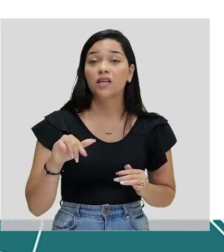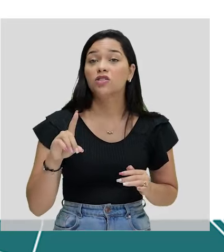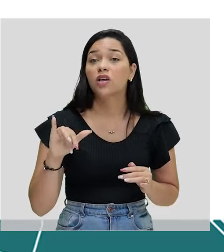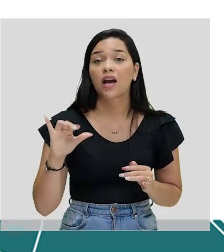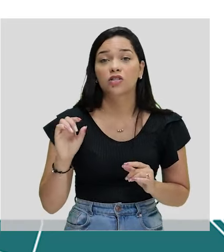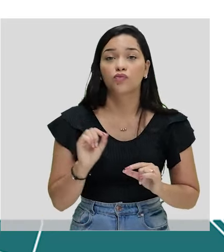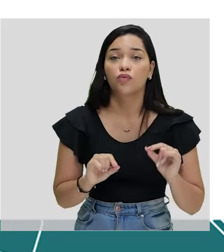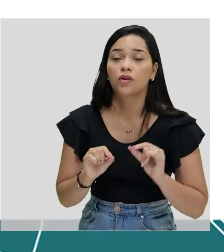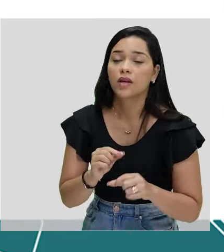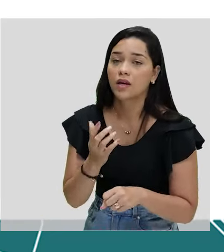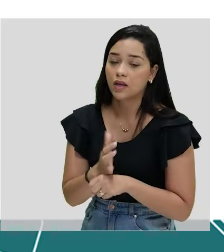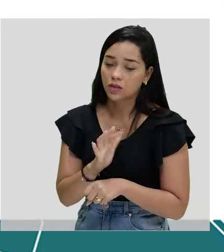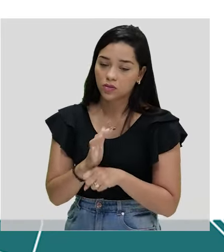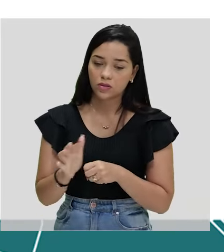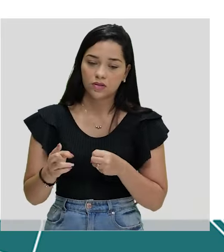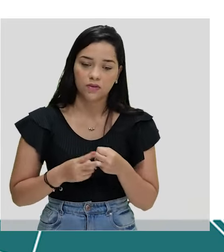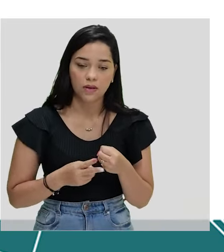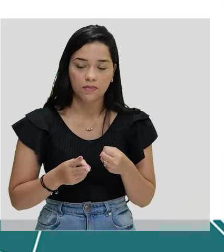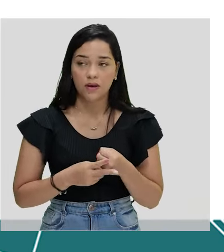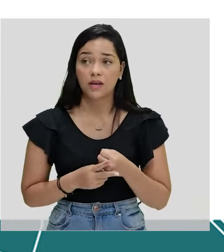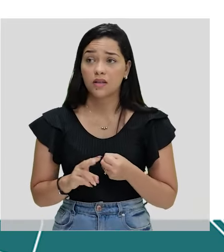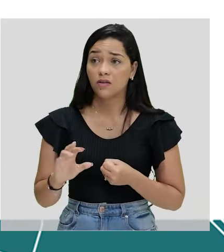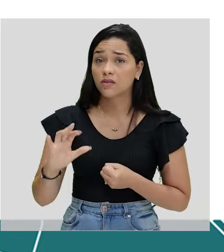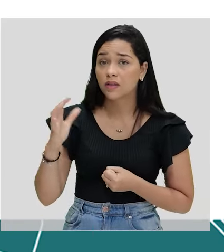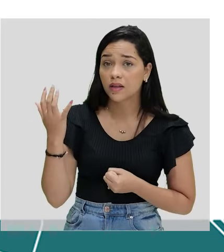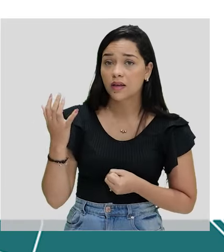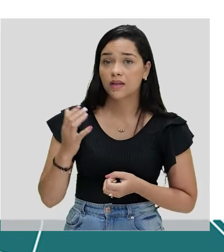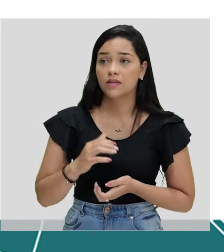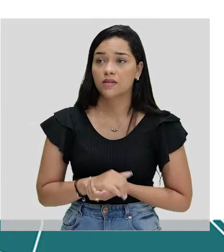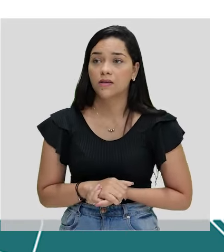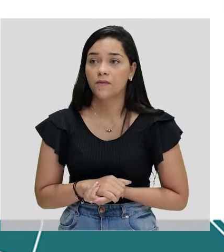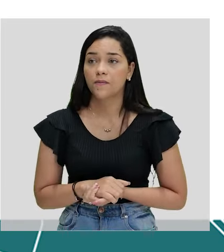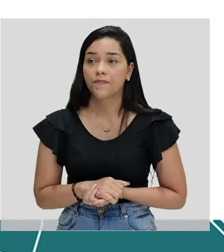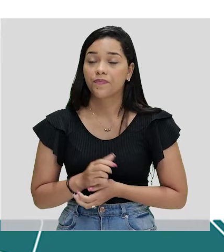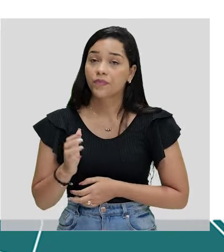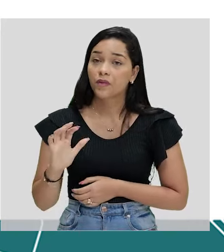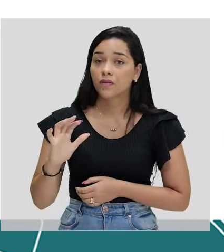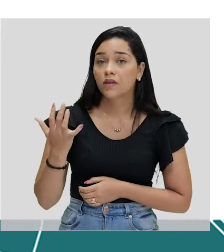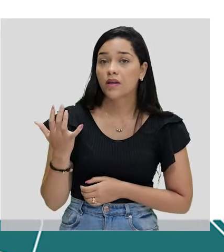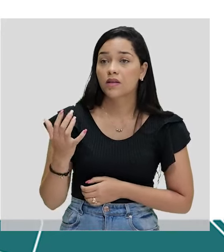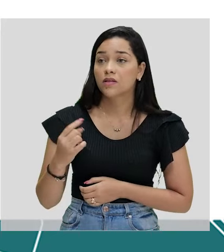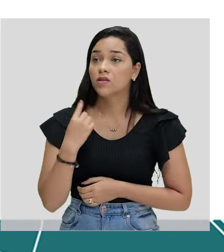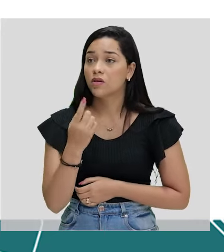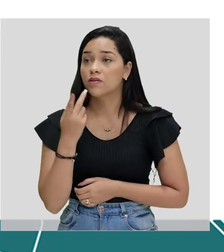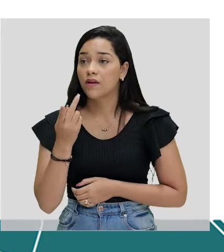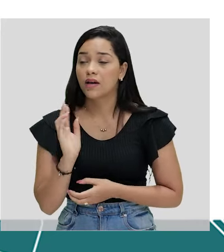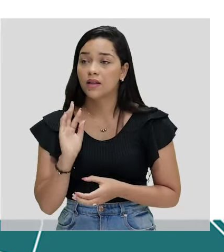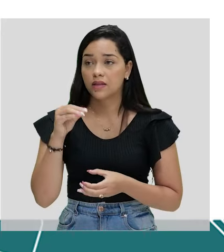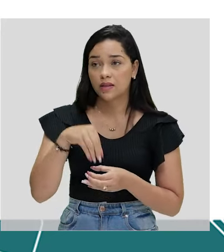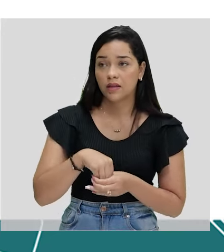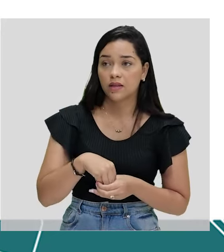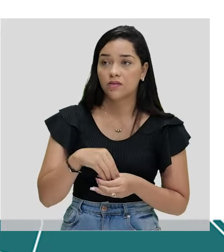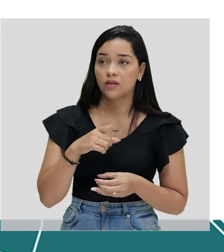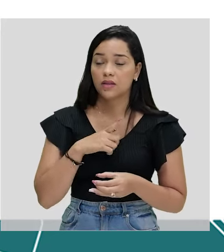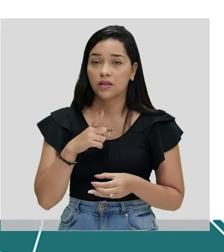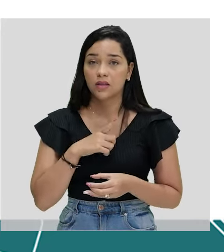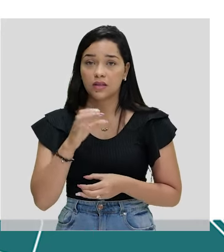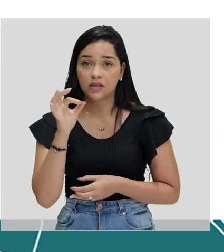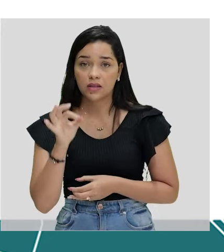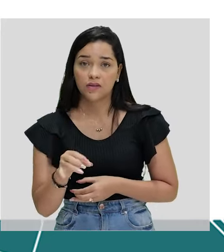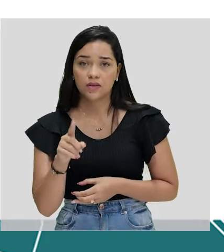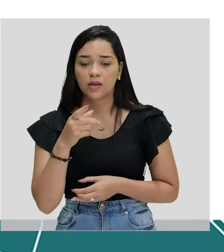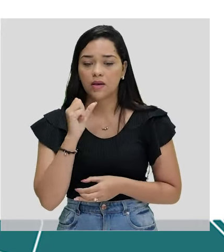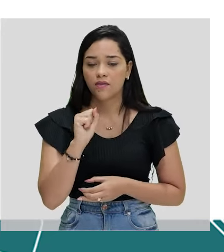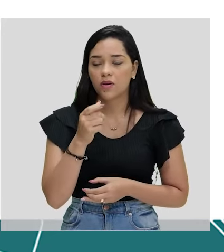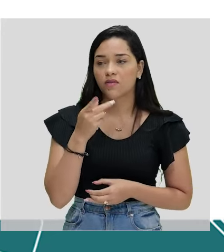onde as ações verbais se concretizam. Elas acontecem. A gente trabalha dentro de certezas. Você